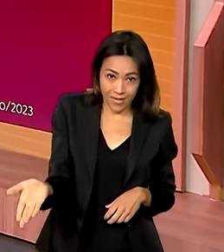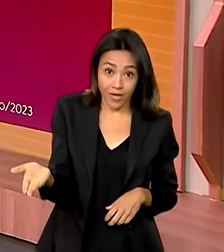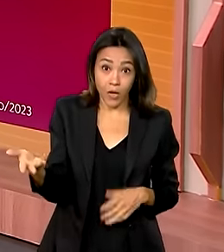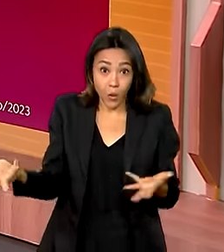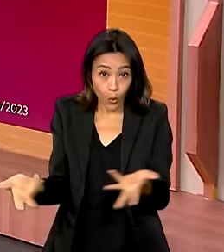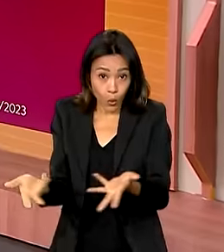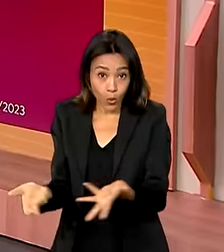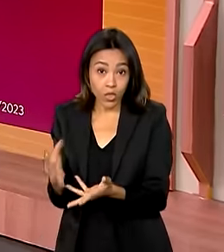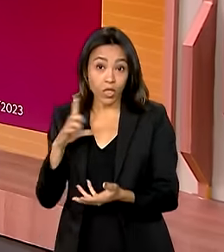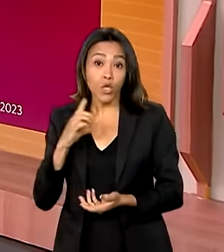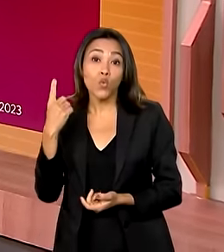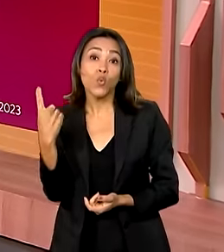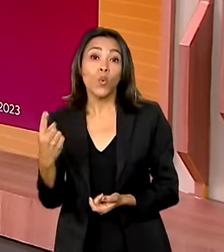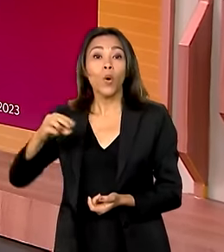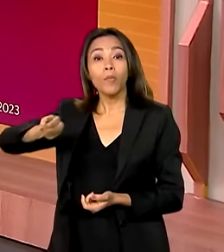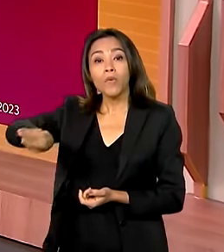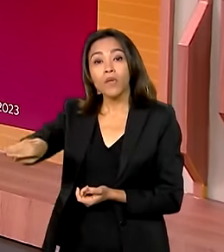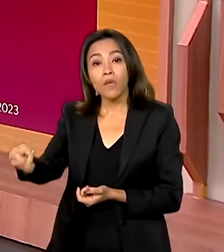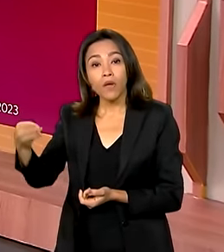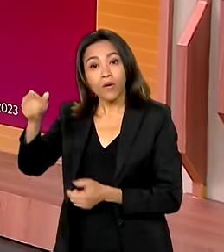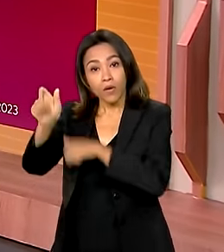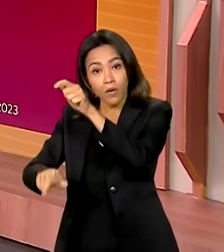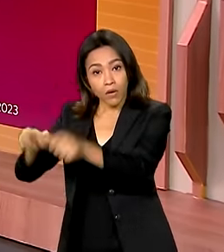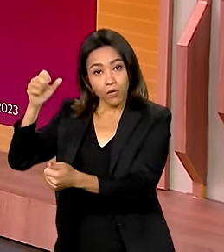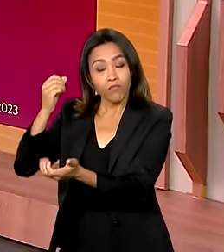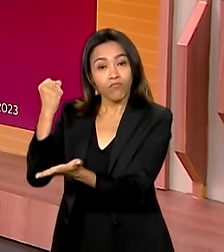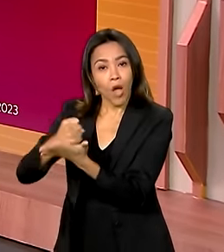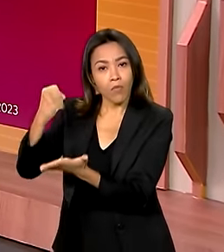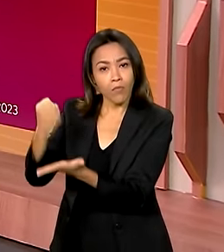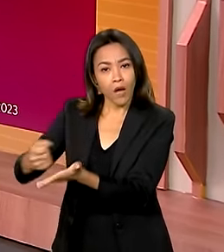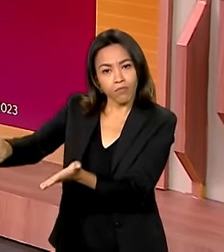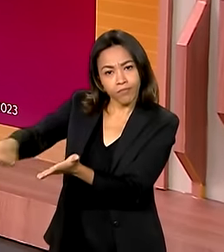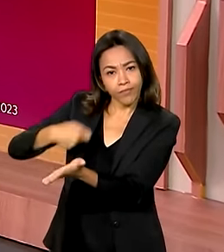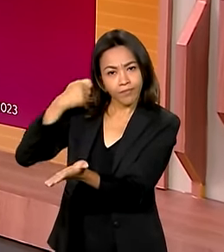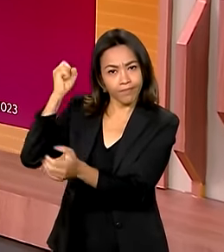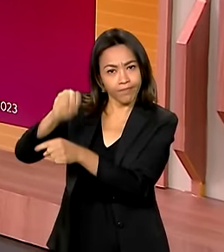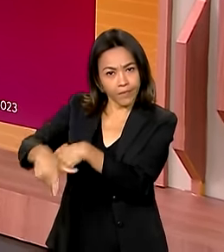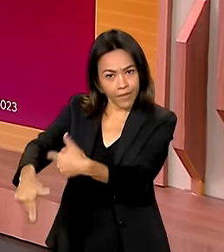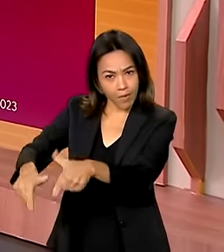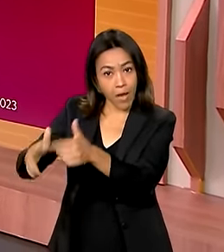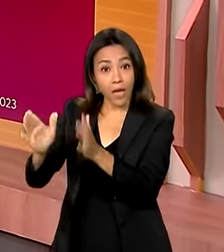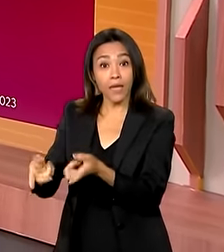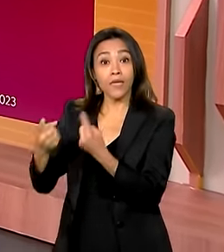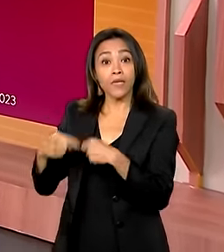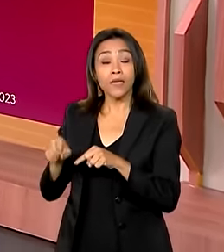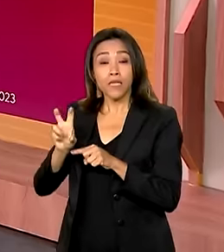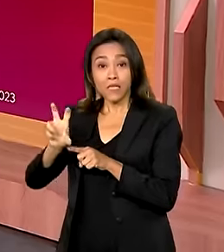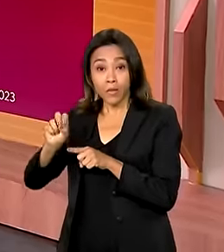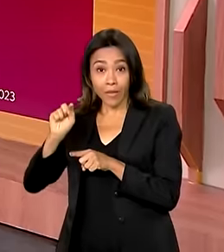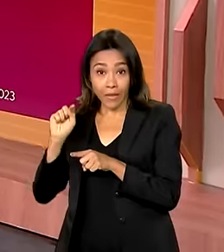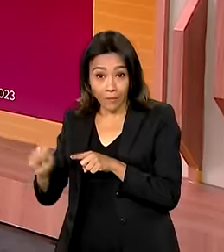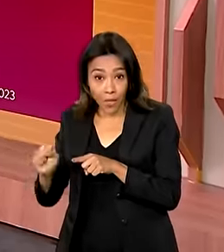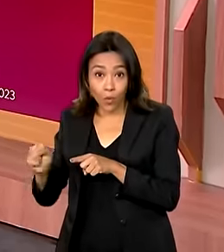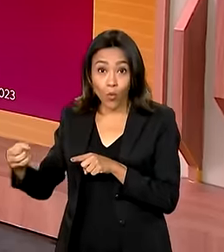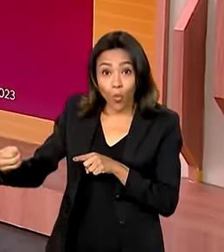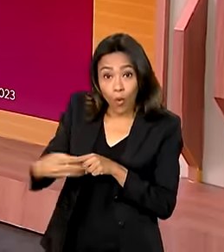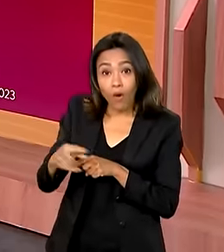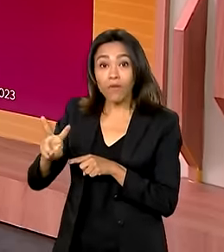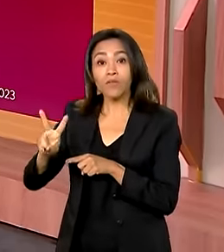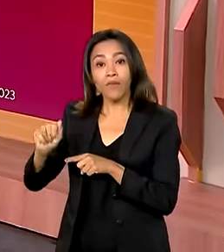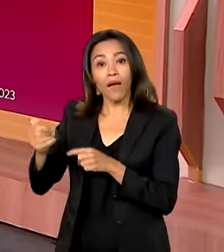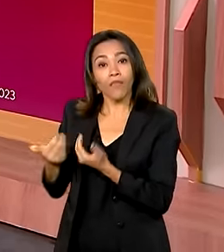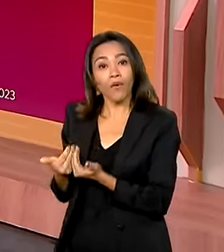atualmente 1 milhão de trabalhadores com carteira assinada. 50 mil novas vagas de emprego foram criadas na cidade